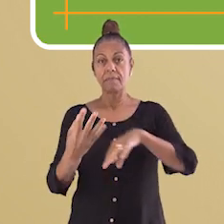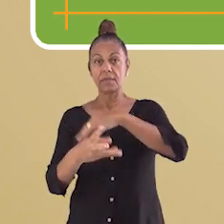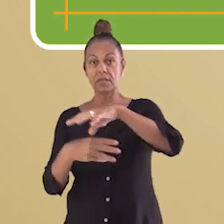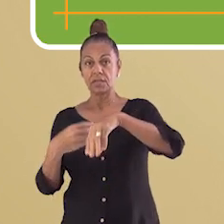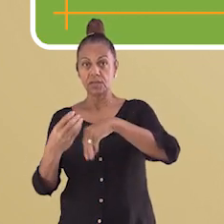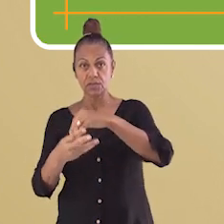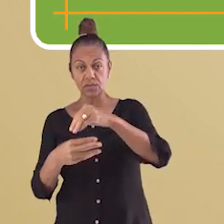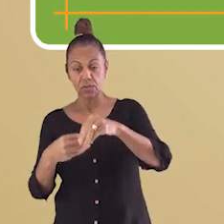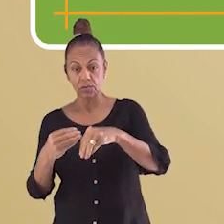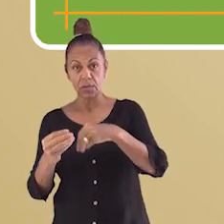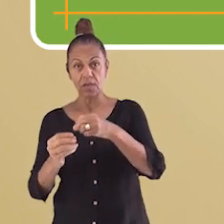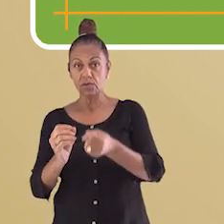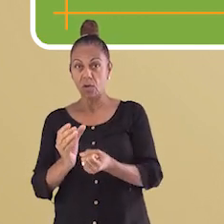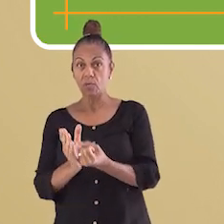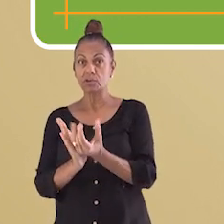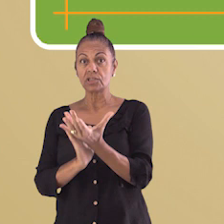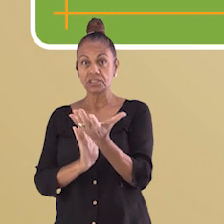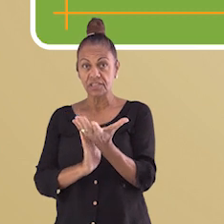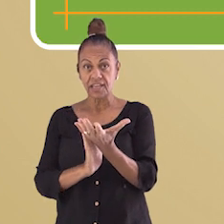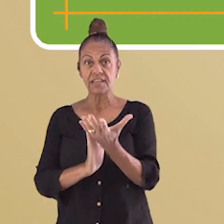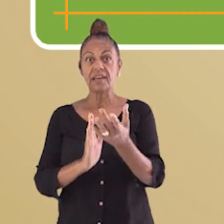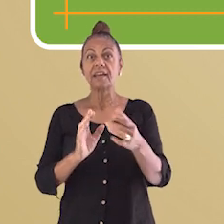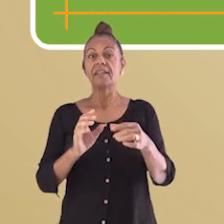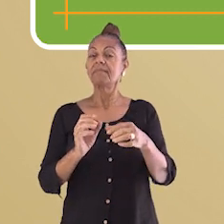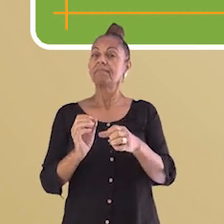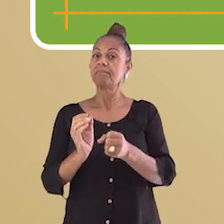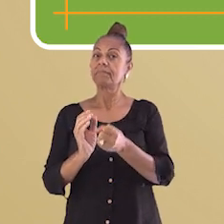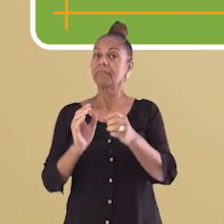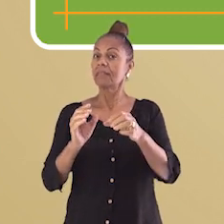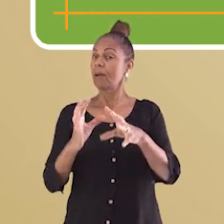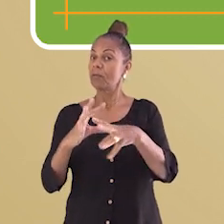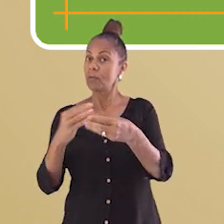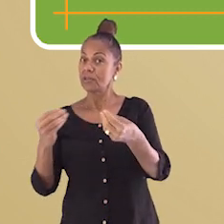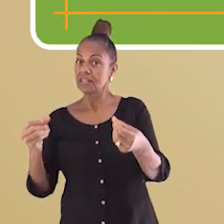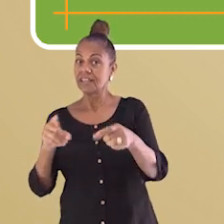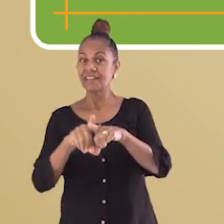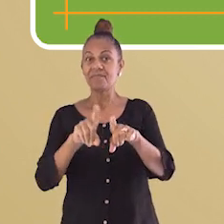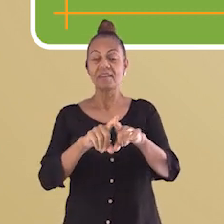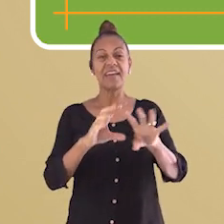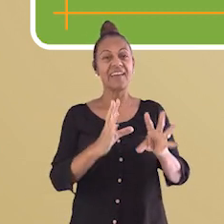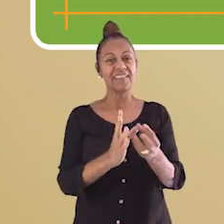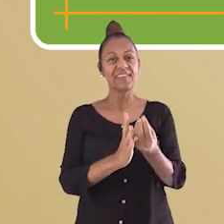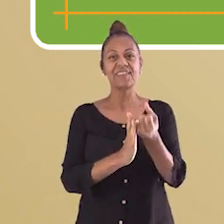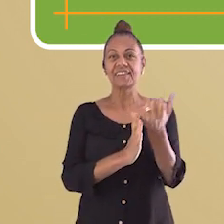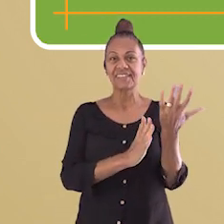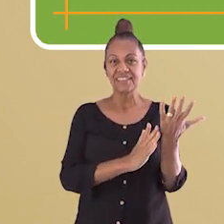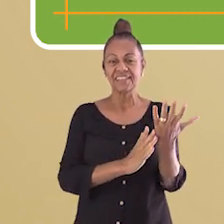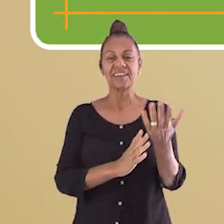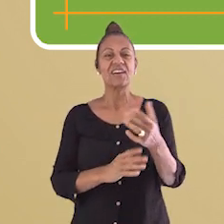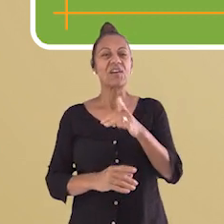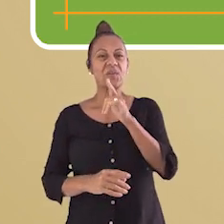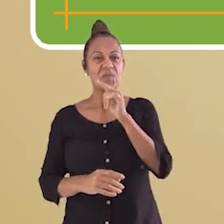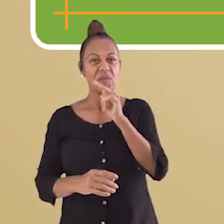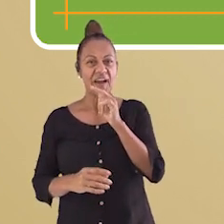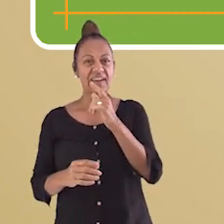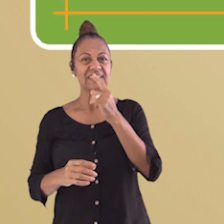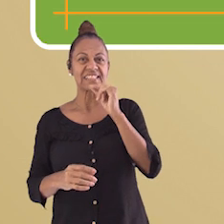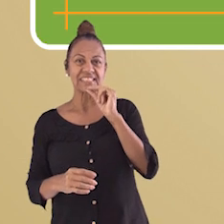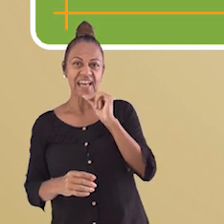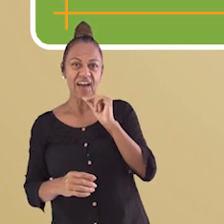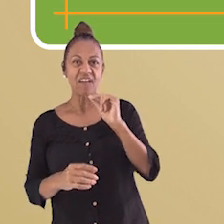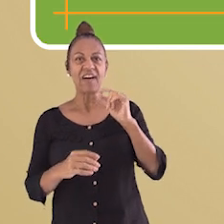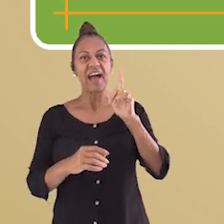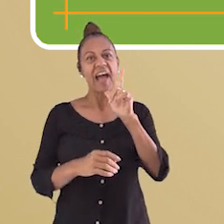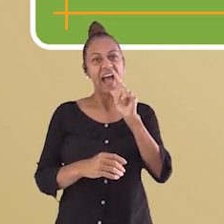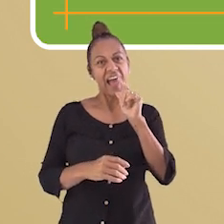heterogêneas a mistura de dois ou mais materiais, como água e sal, água e óleo, água e areia e etc.